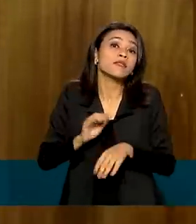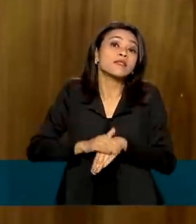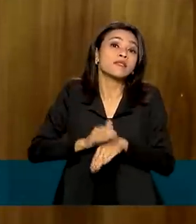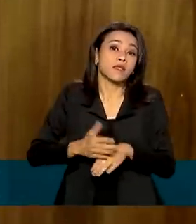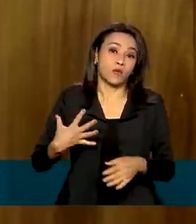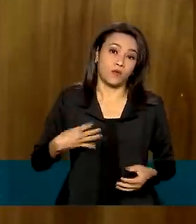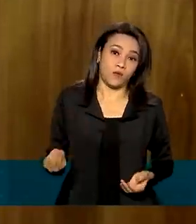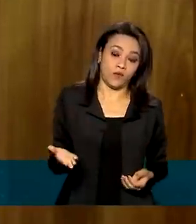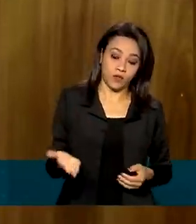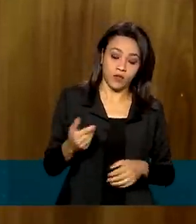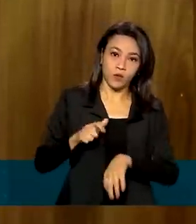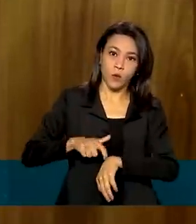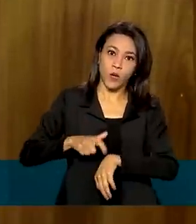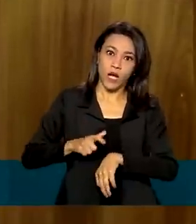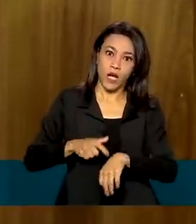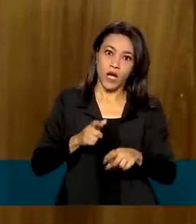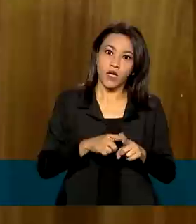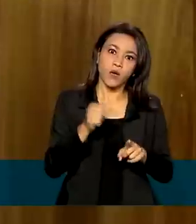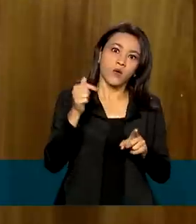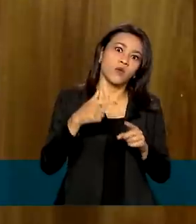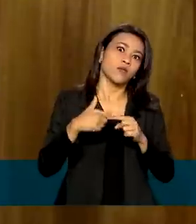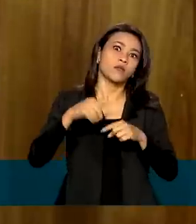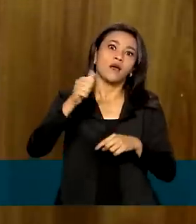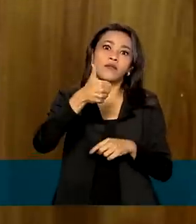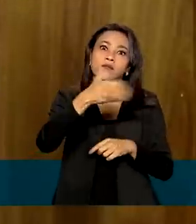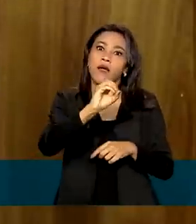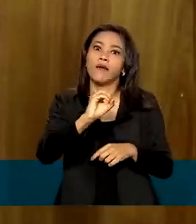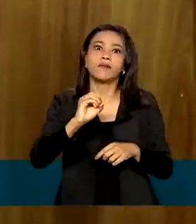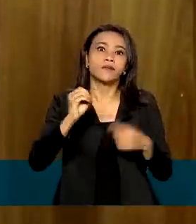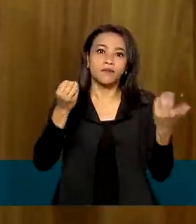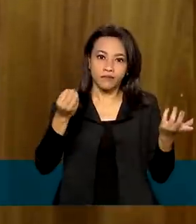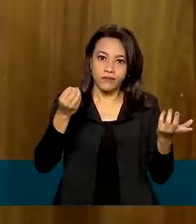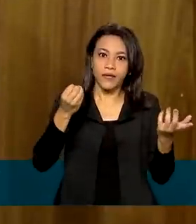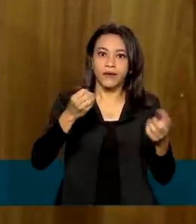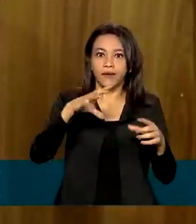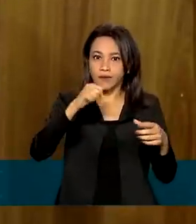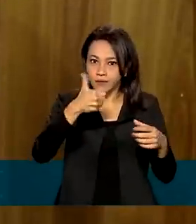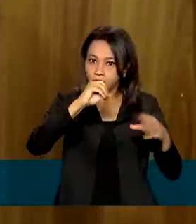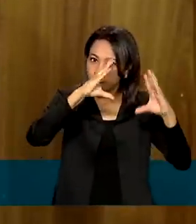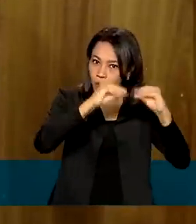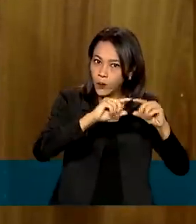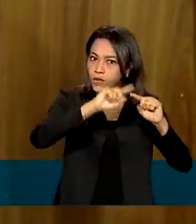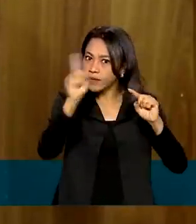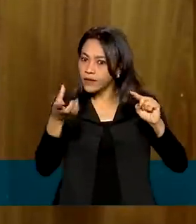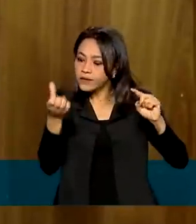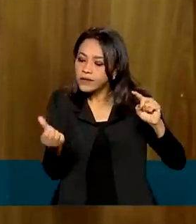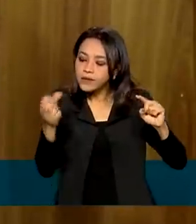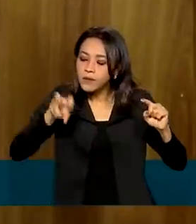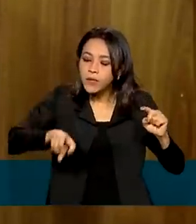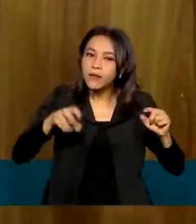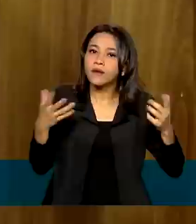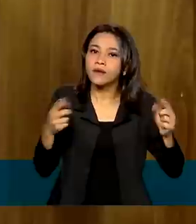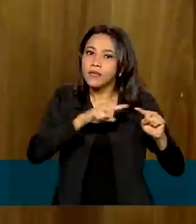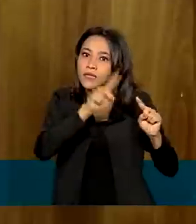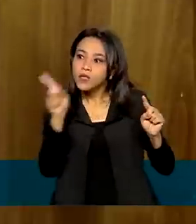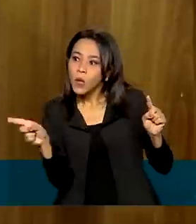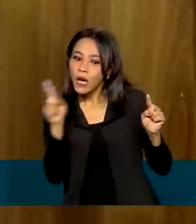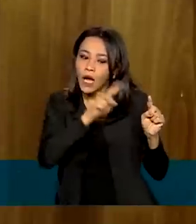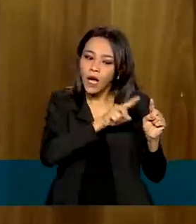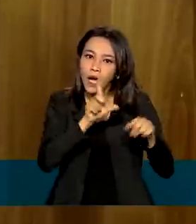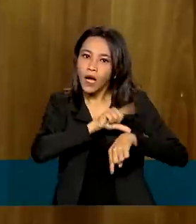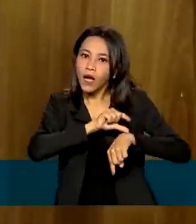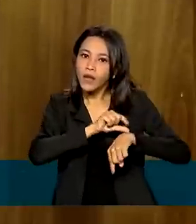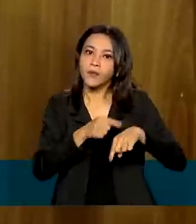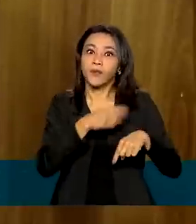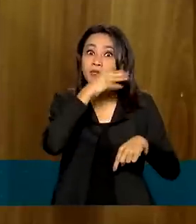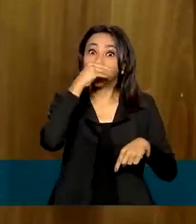principalmente no horário entre 22 horas e 6 horas da manhã, que as pesquisas apontam, que é um momento onde principalmente os